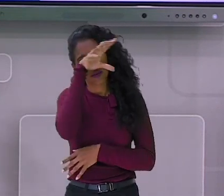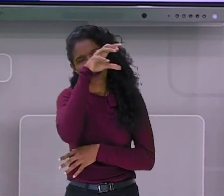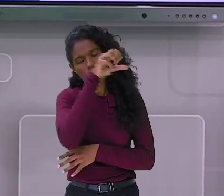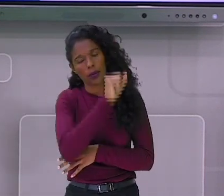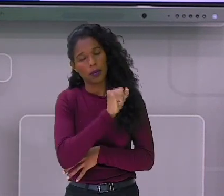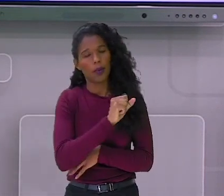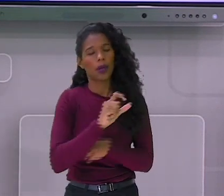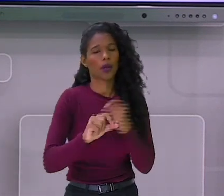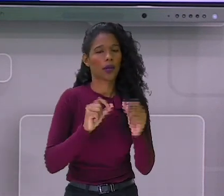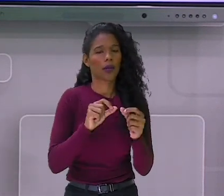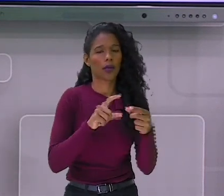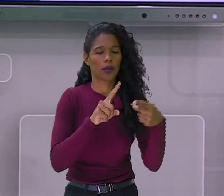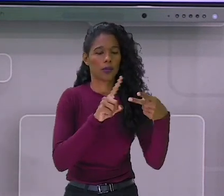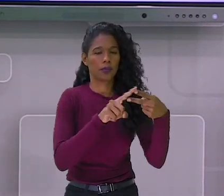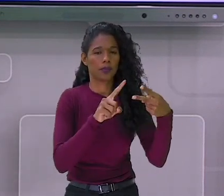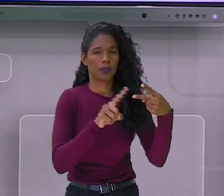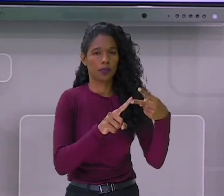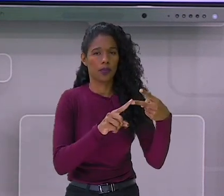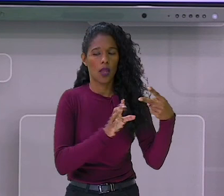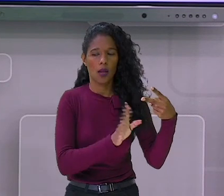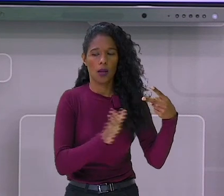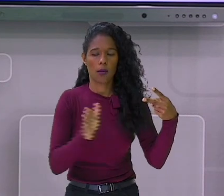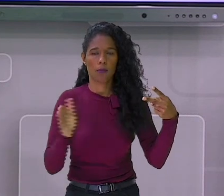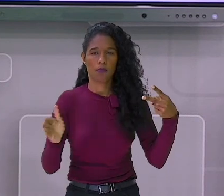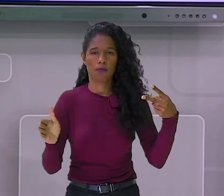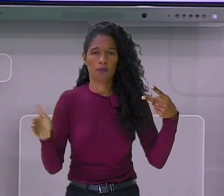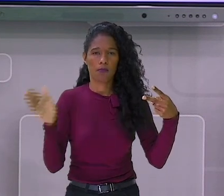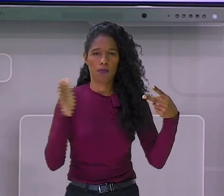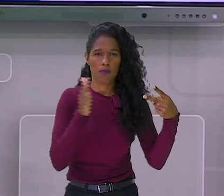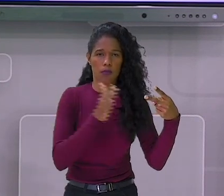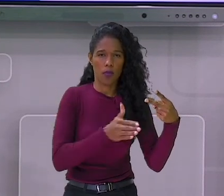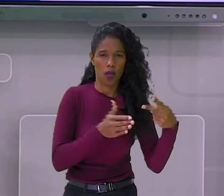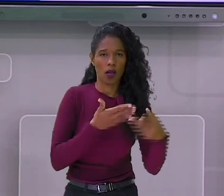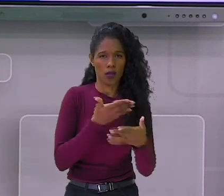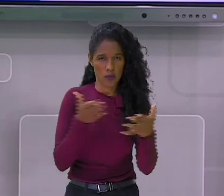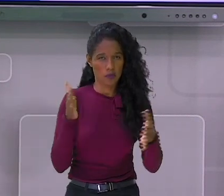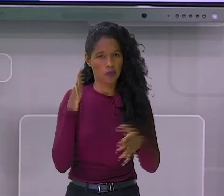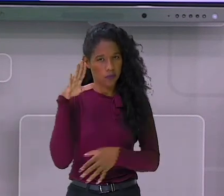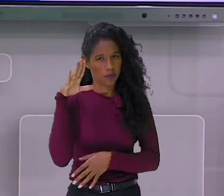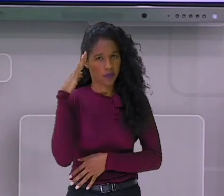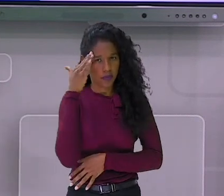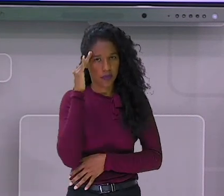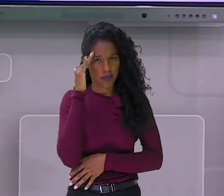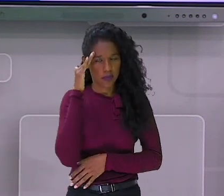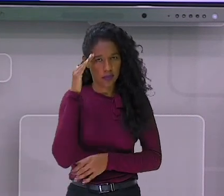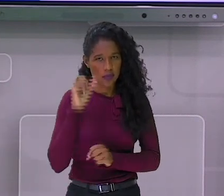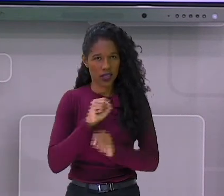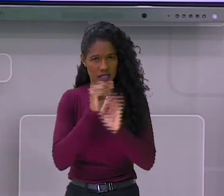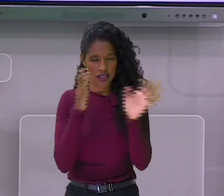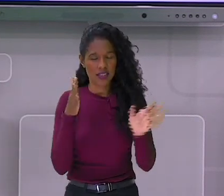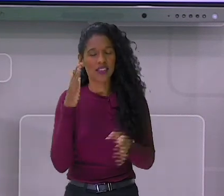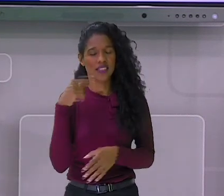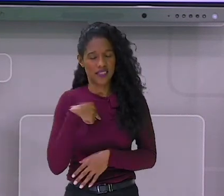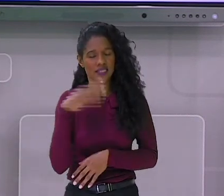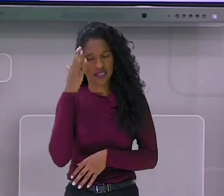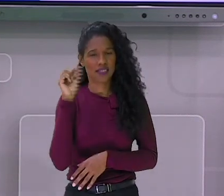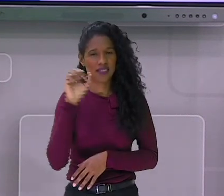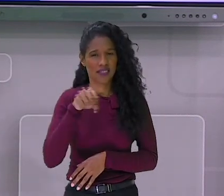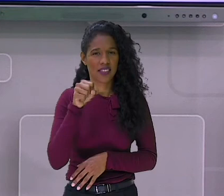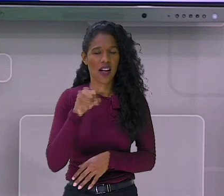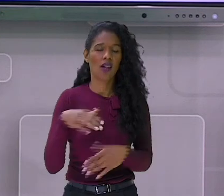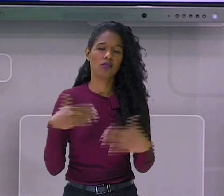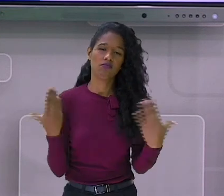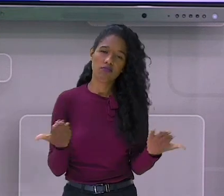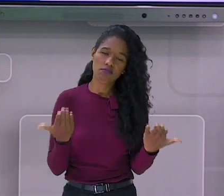crescente e o decrescente. Deu para vocês compreenderem um pouco? Tenho certeza que sim. A nossa aula está